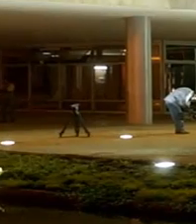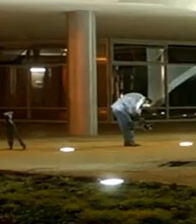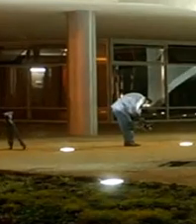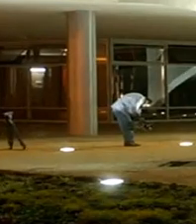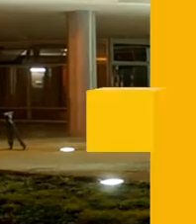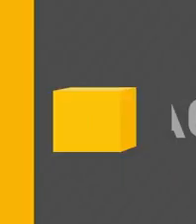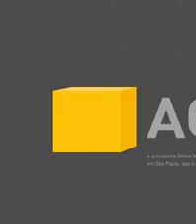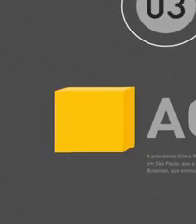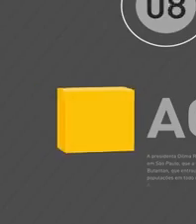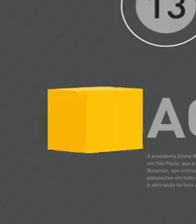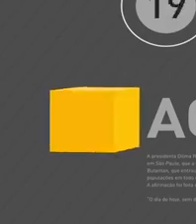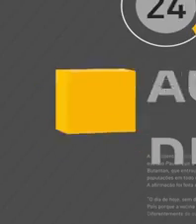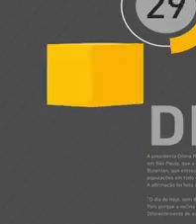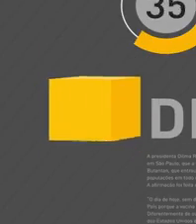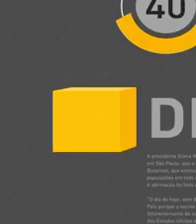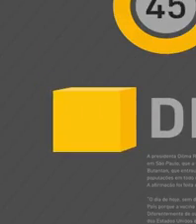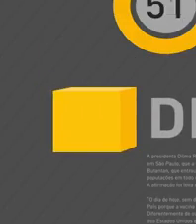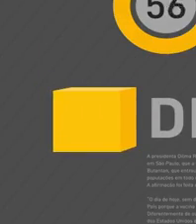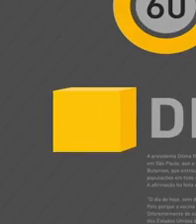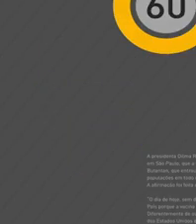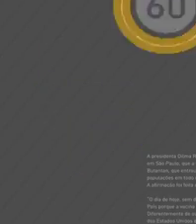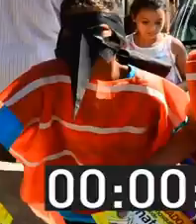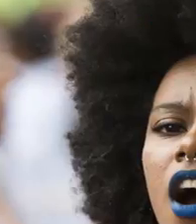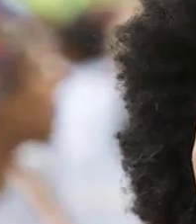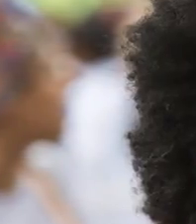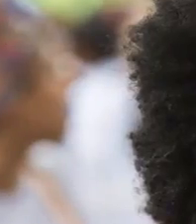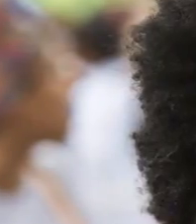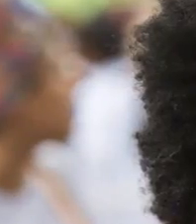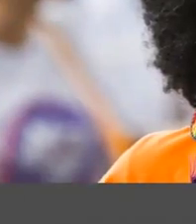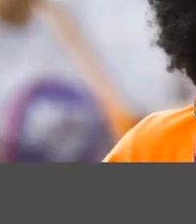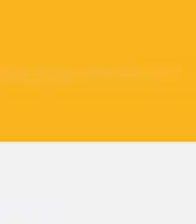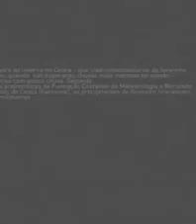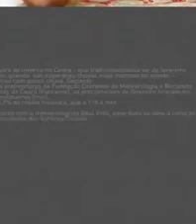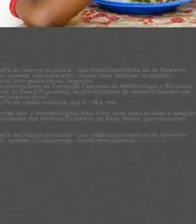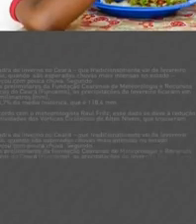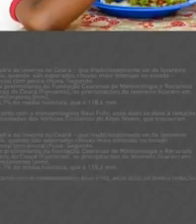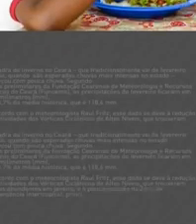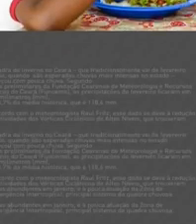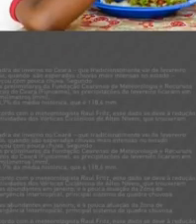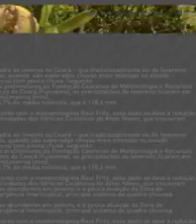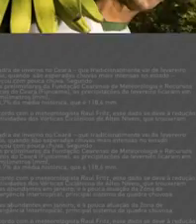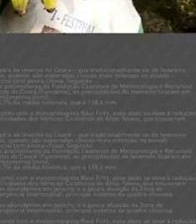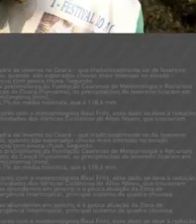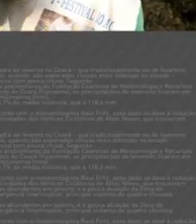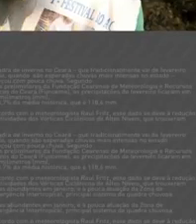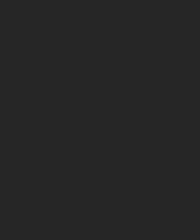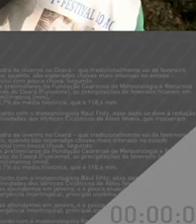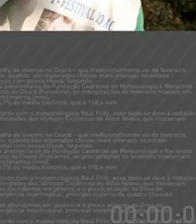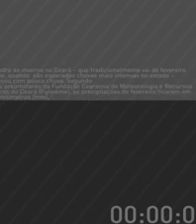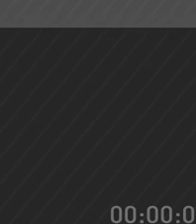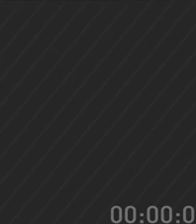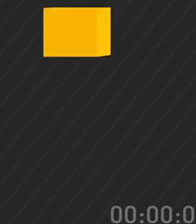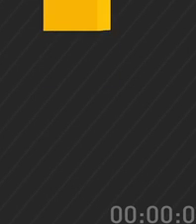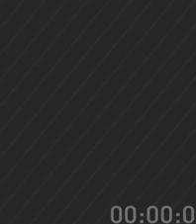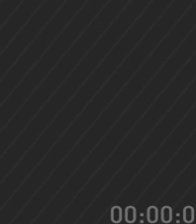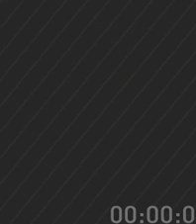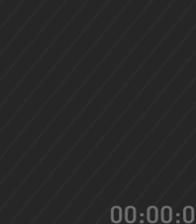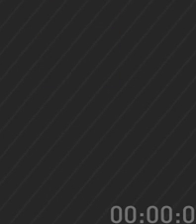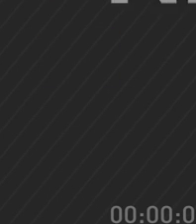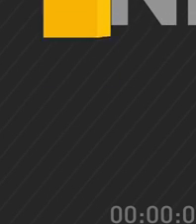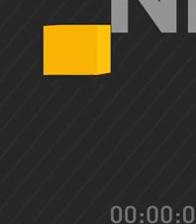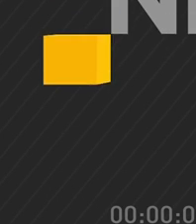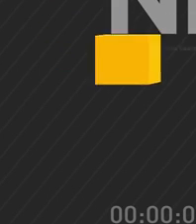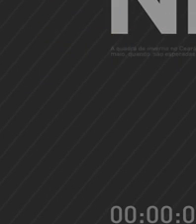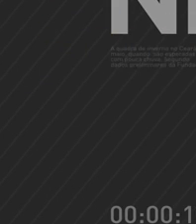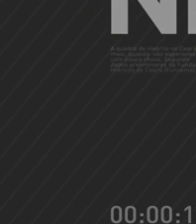Jogar é um dos equipamentos que chegaram com às da